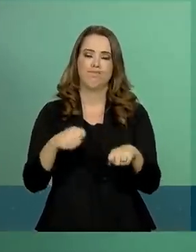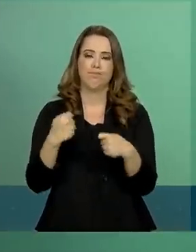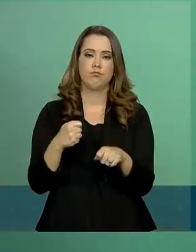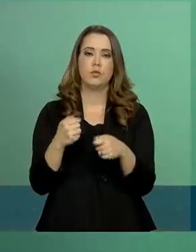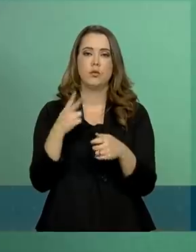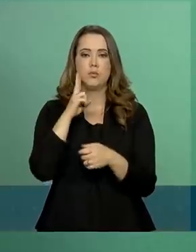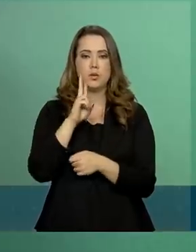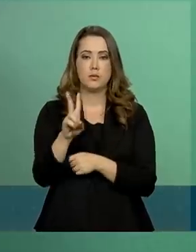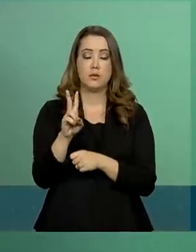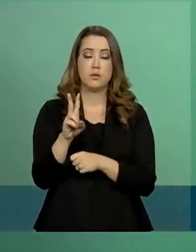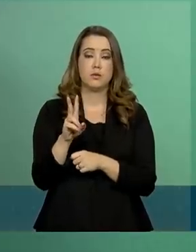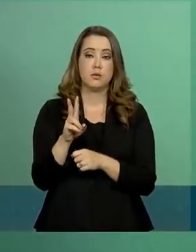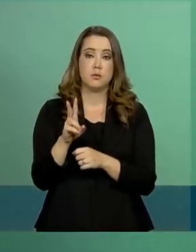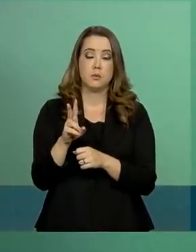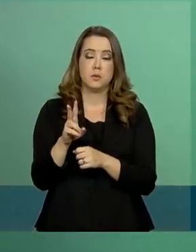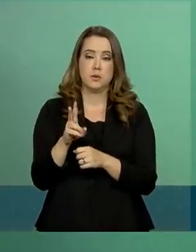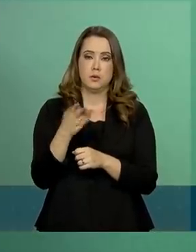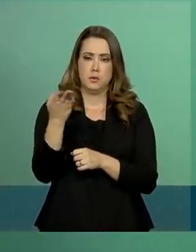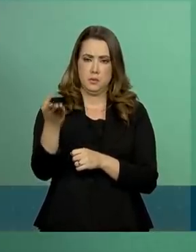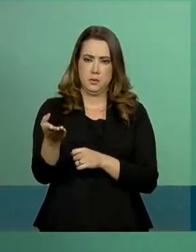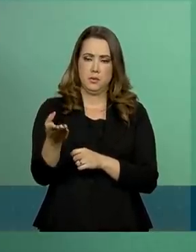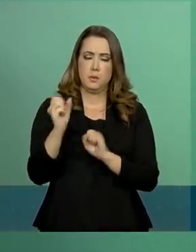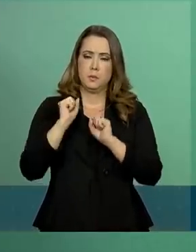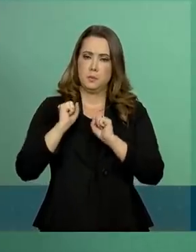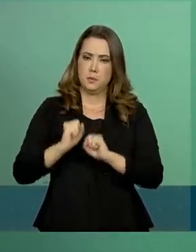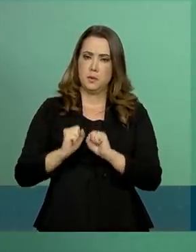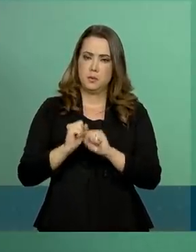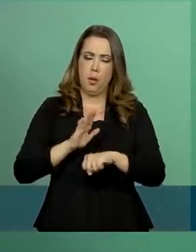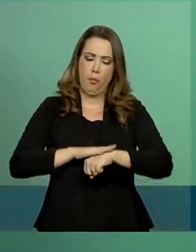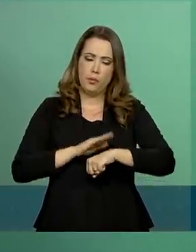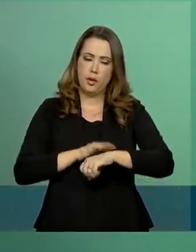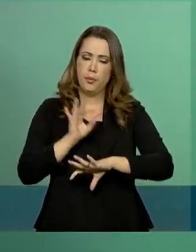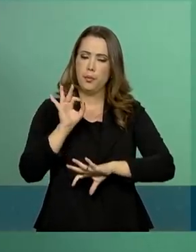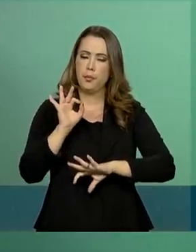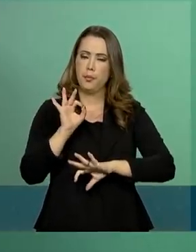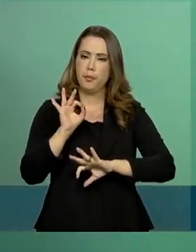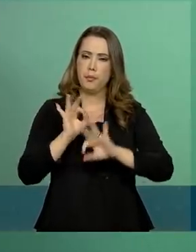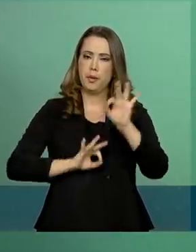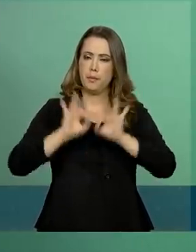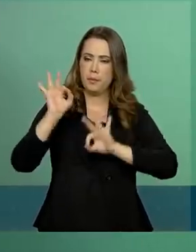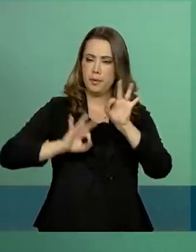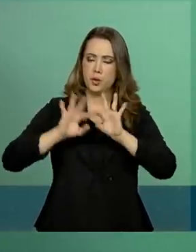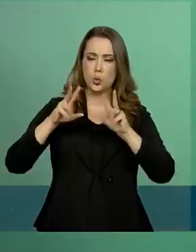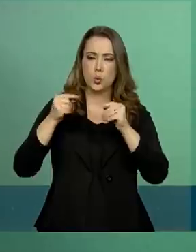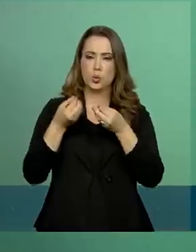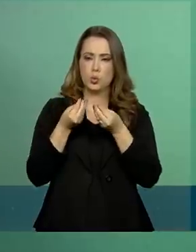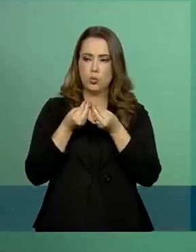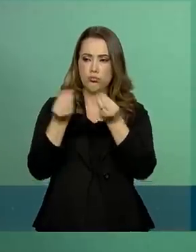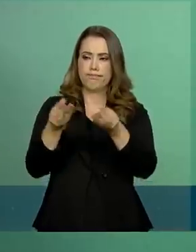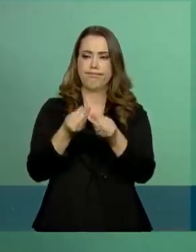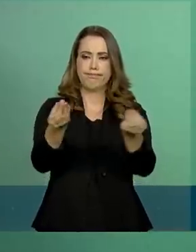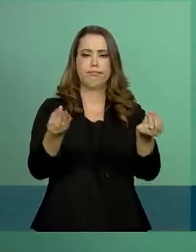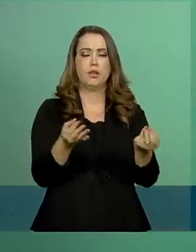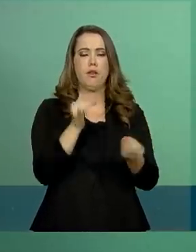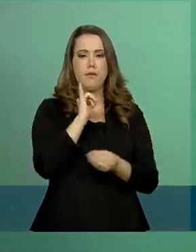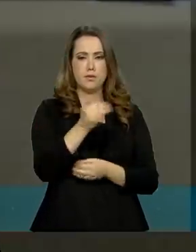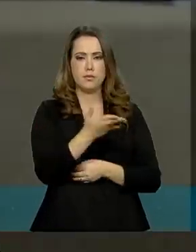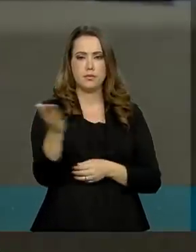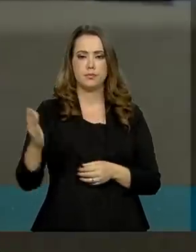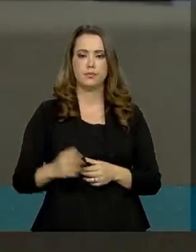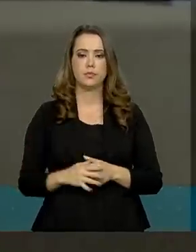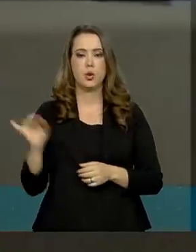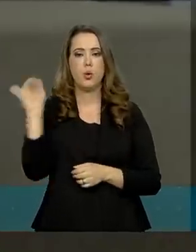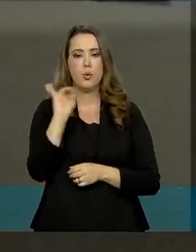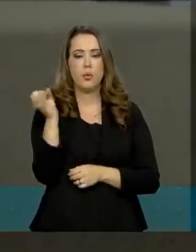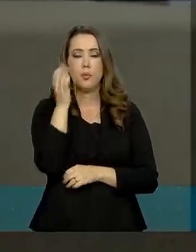que você me permita um tempo para poder iluminar a todos vocês. Porta-voz, boa tarde.